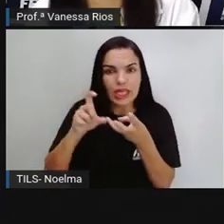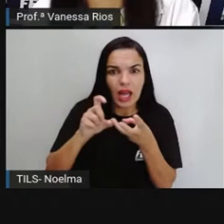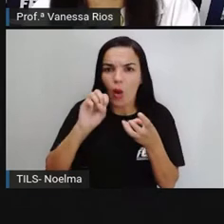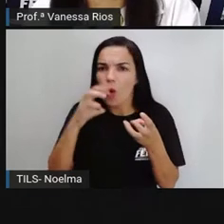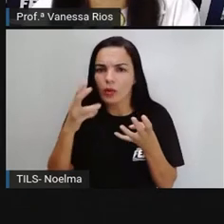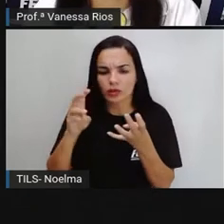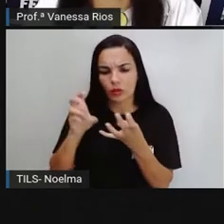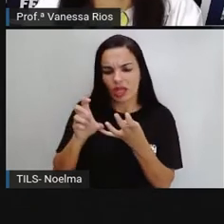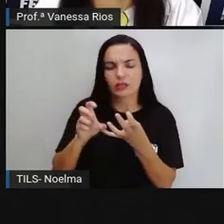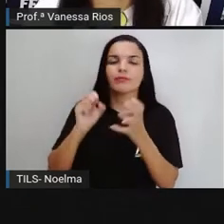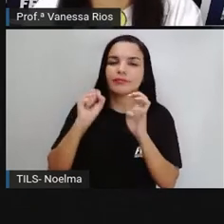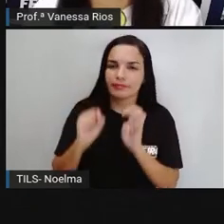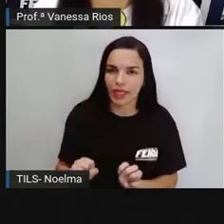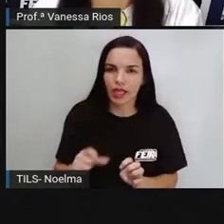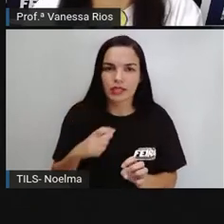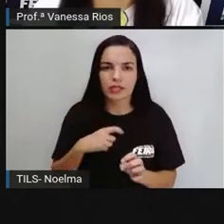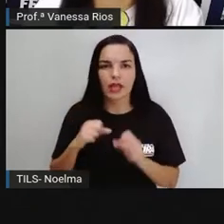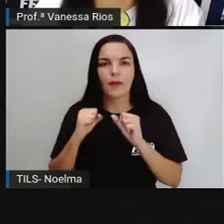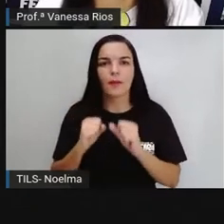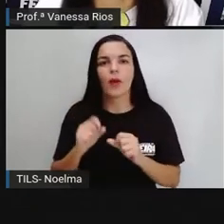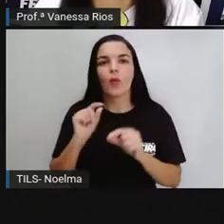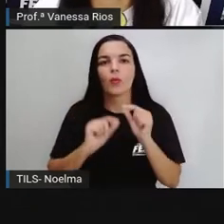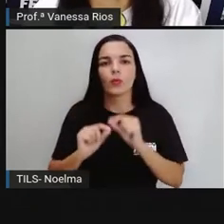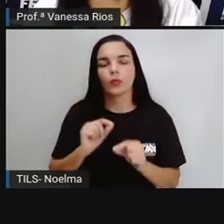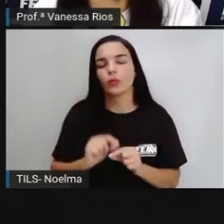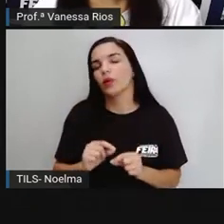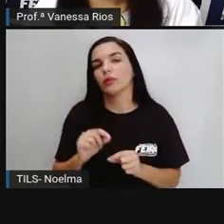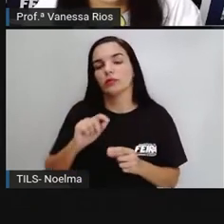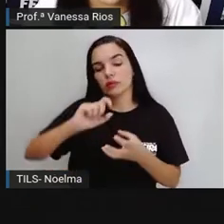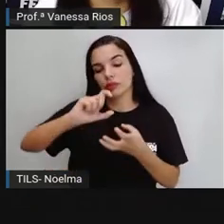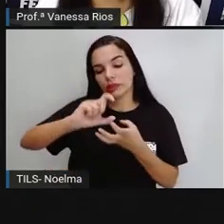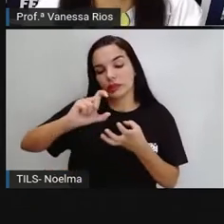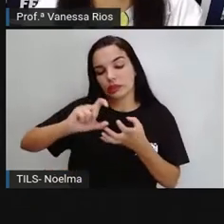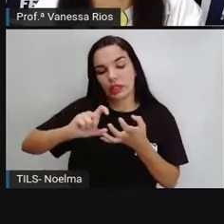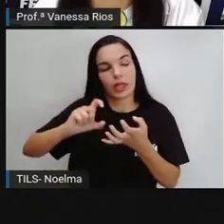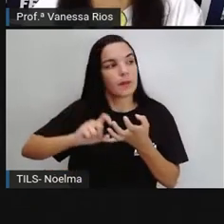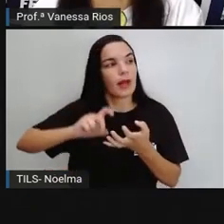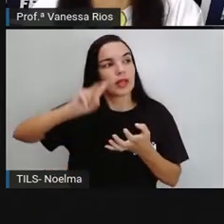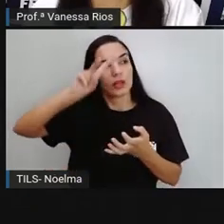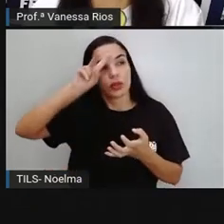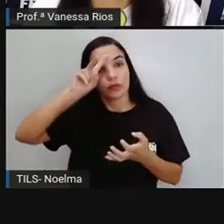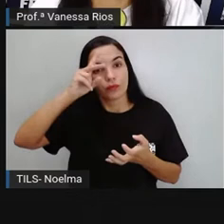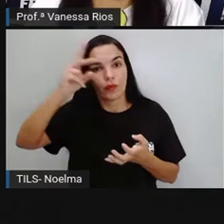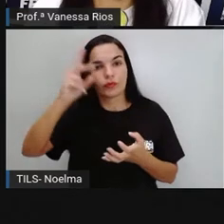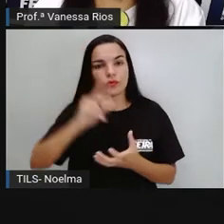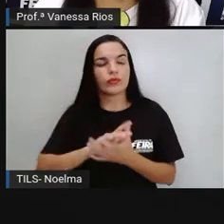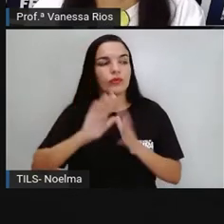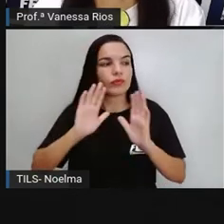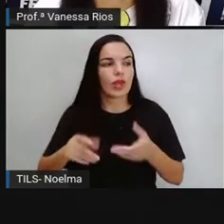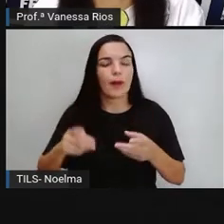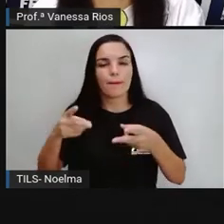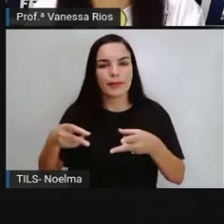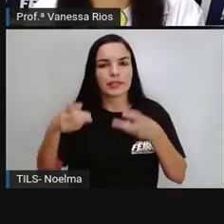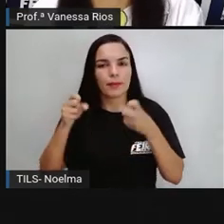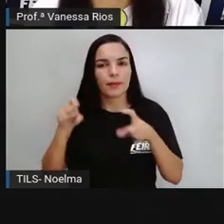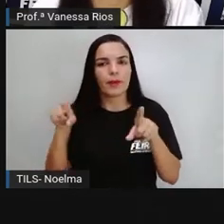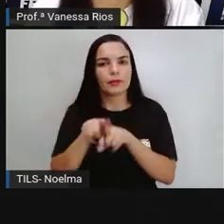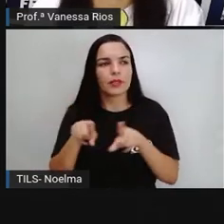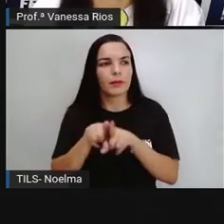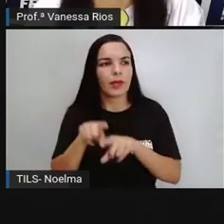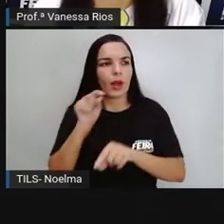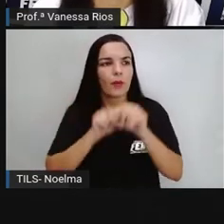demais. É o que chamamos aí de sílaba tônica. E a gente já percebeu que as palavras